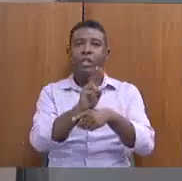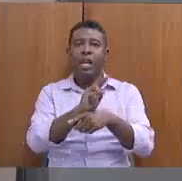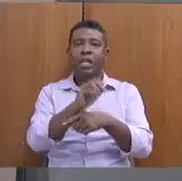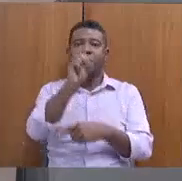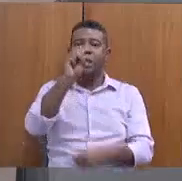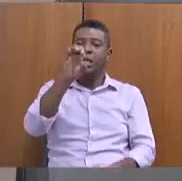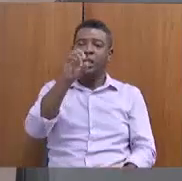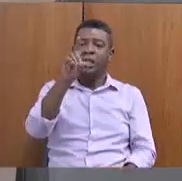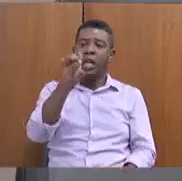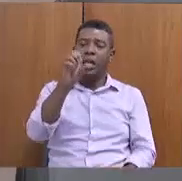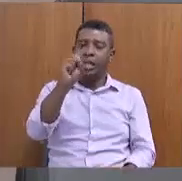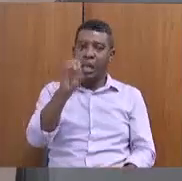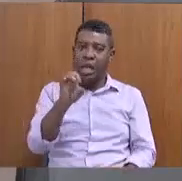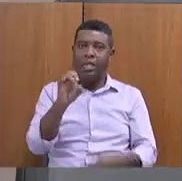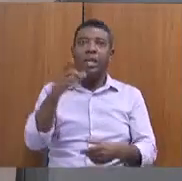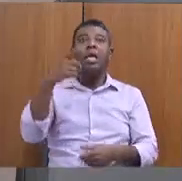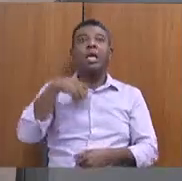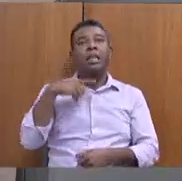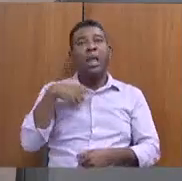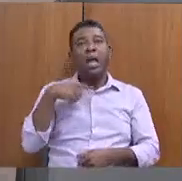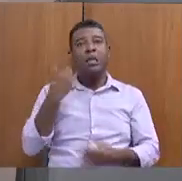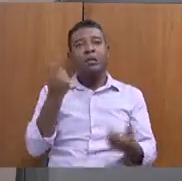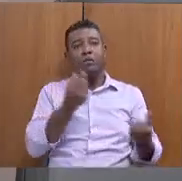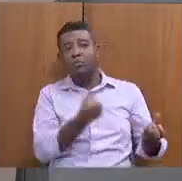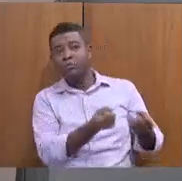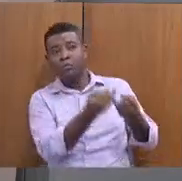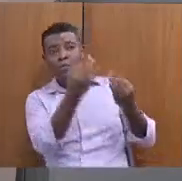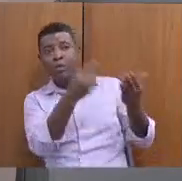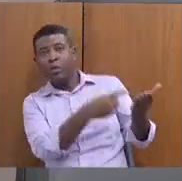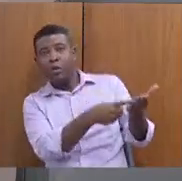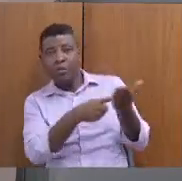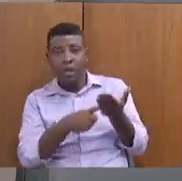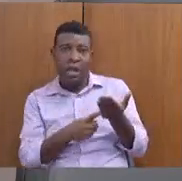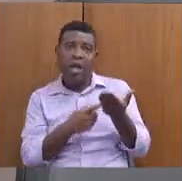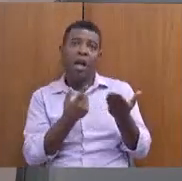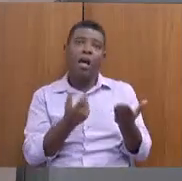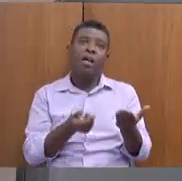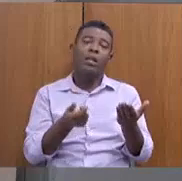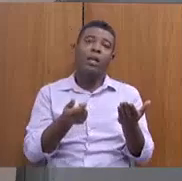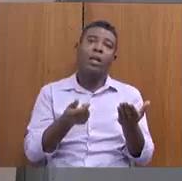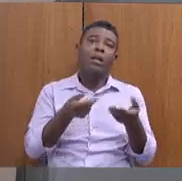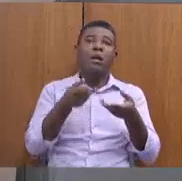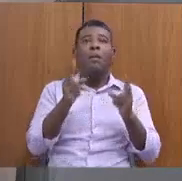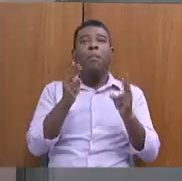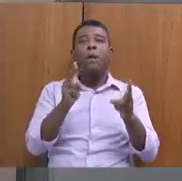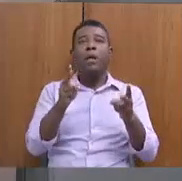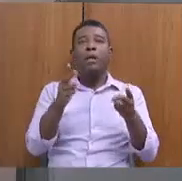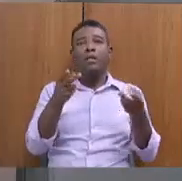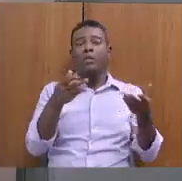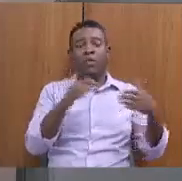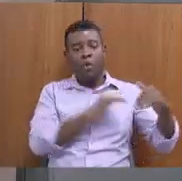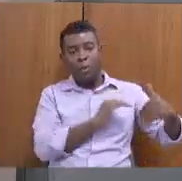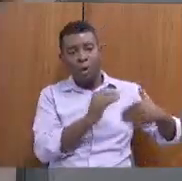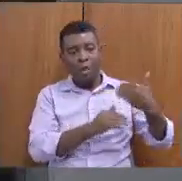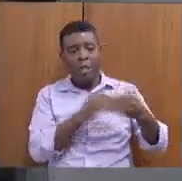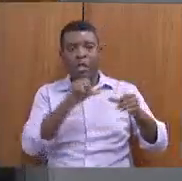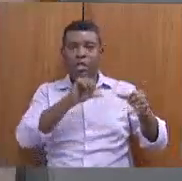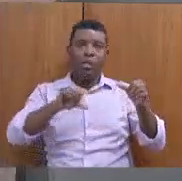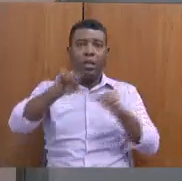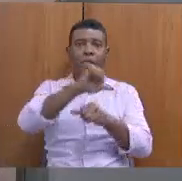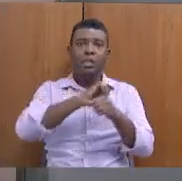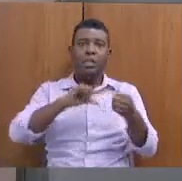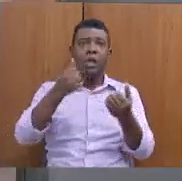comissões convidadas, a Comissão de Trabalho, Previdência e Assistência, mesmo com o processo de transição, craques e outras